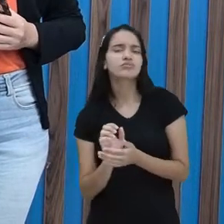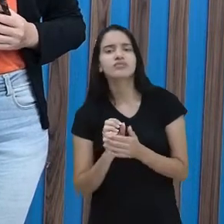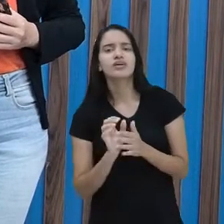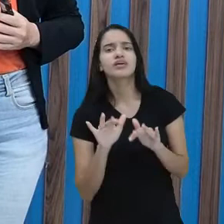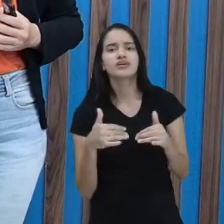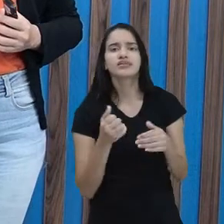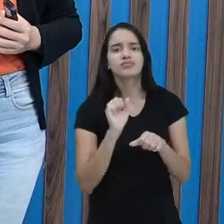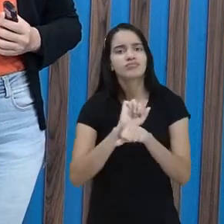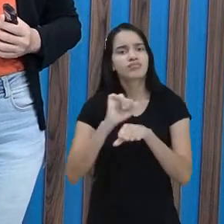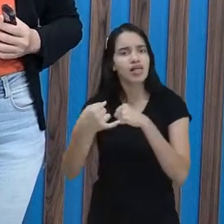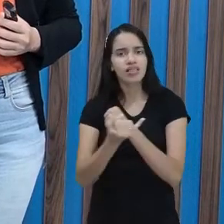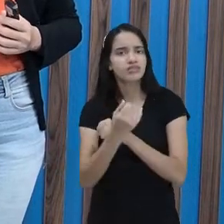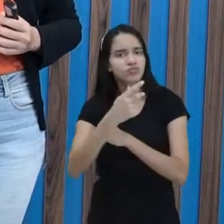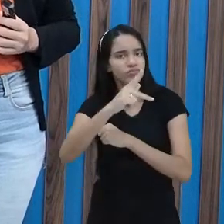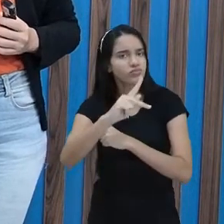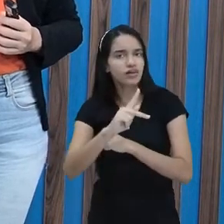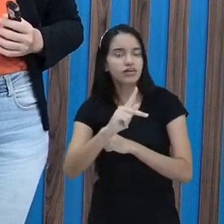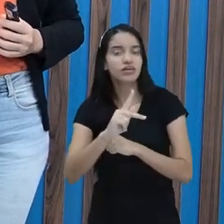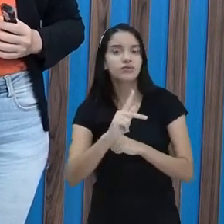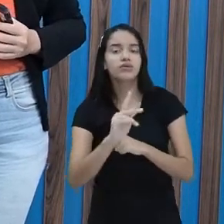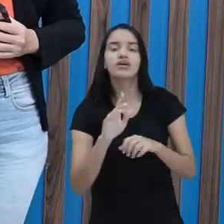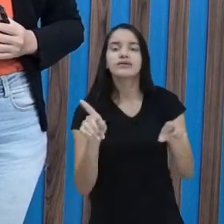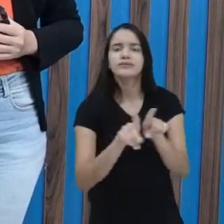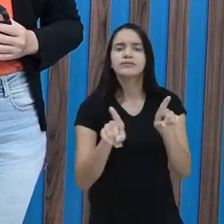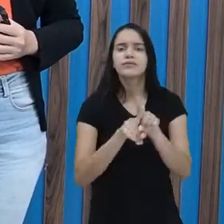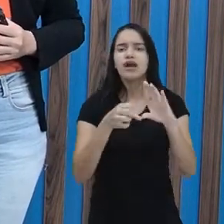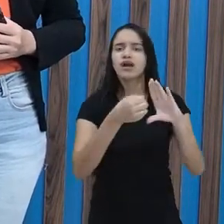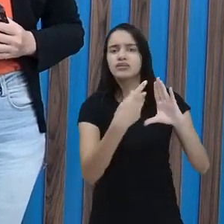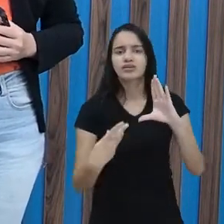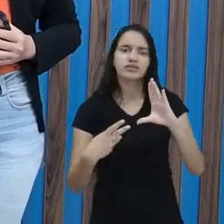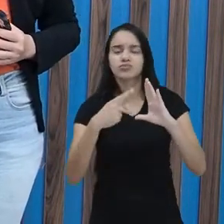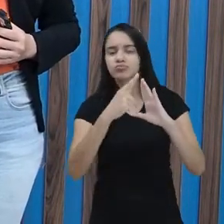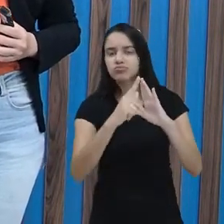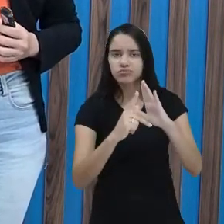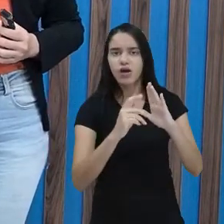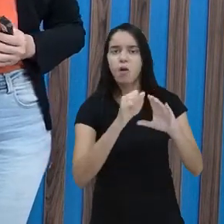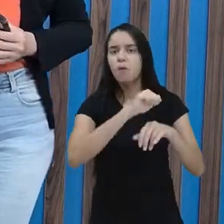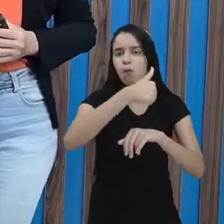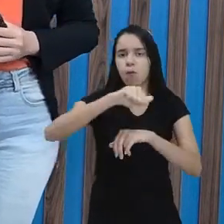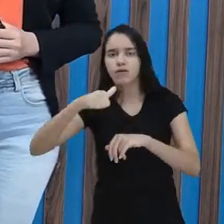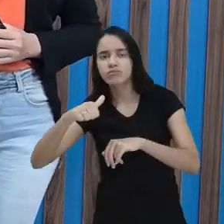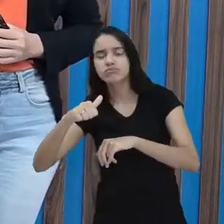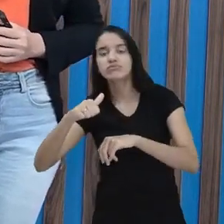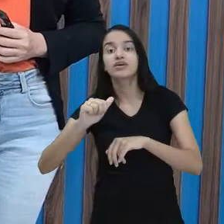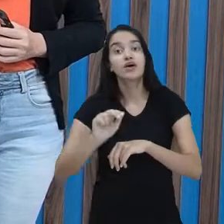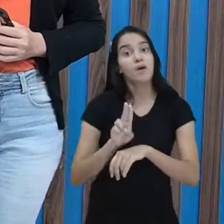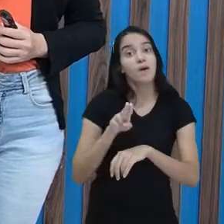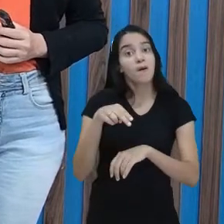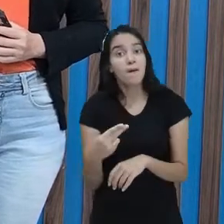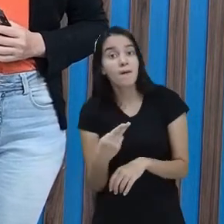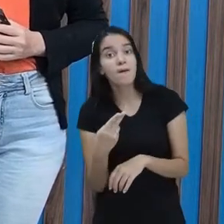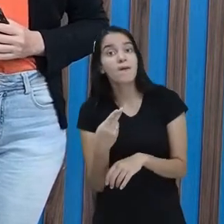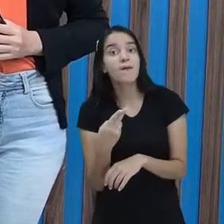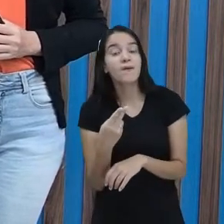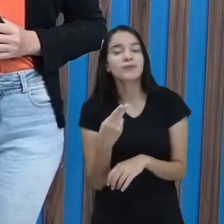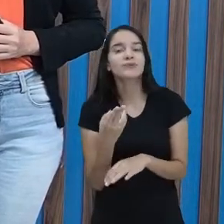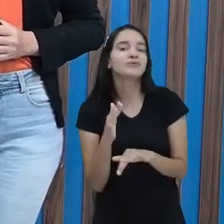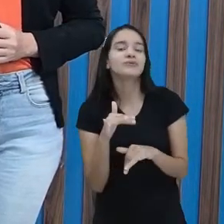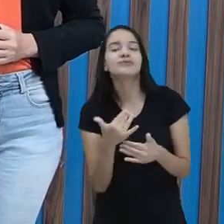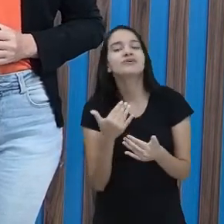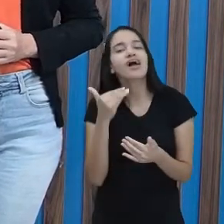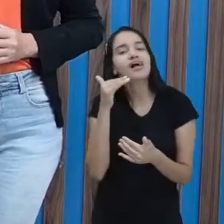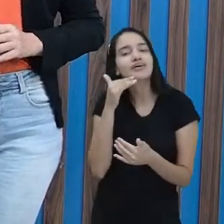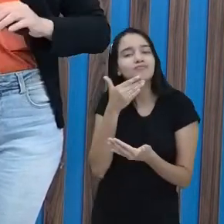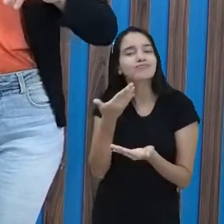Quais são os seus adjetivos? Quais são as suas características? As suas qualidades? Ou os seus defeitinhos,